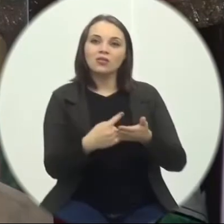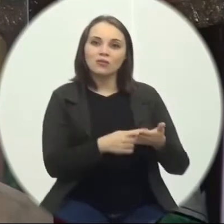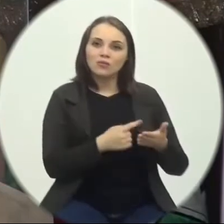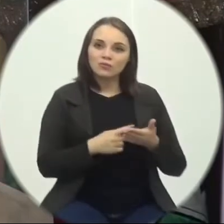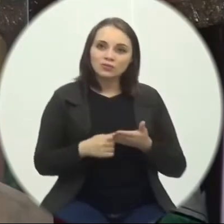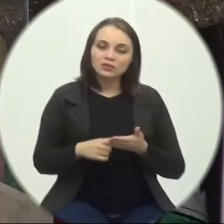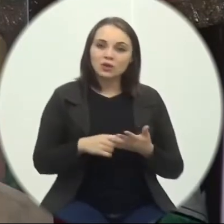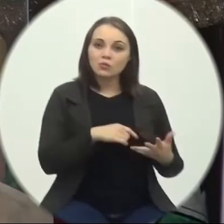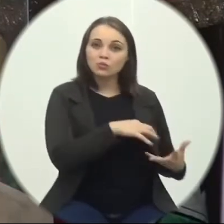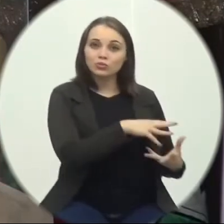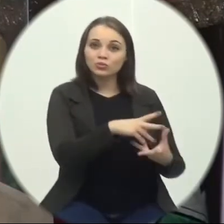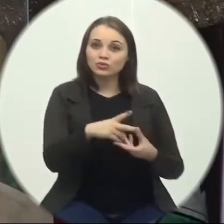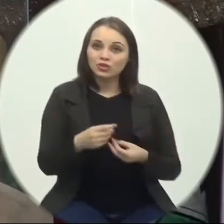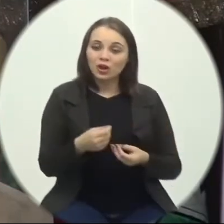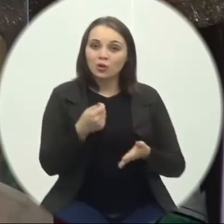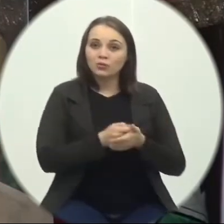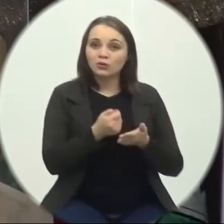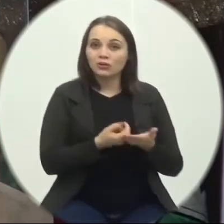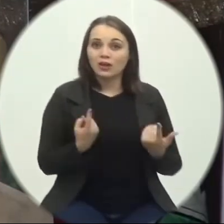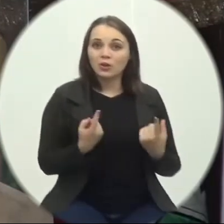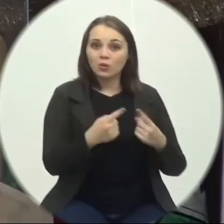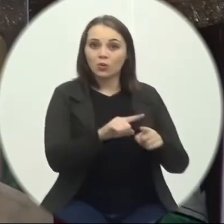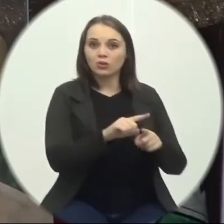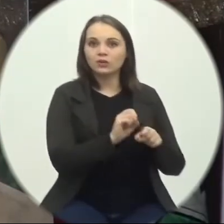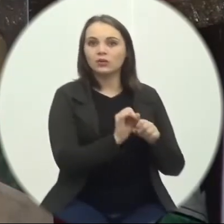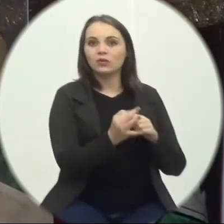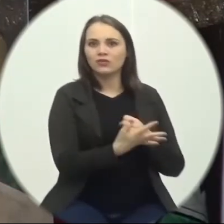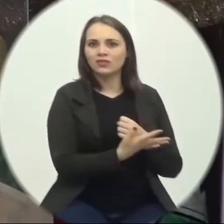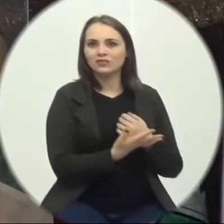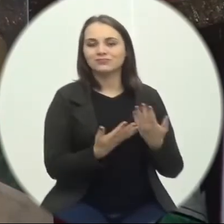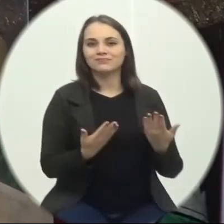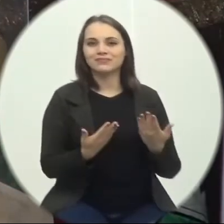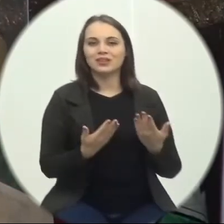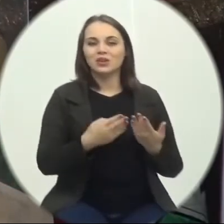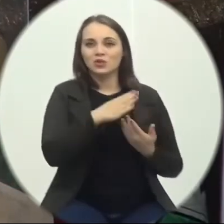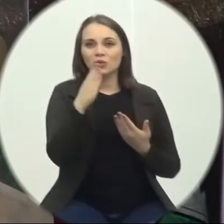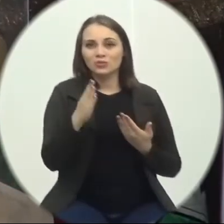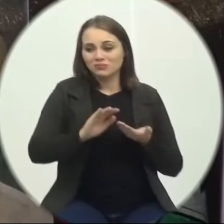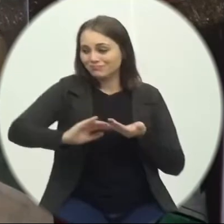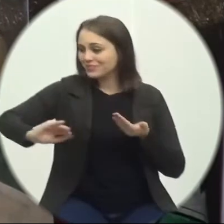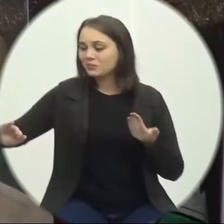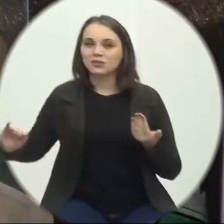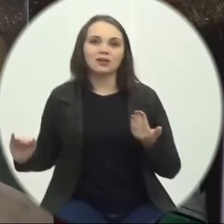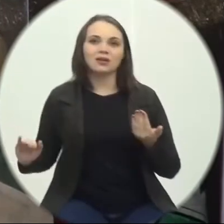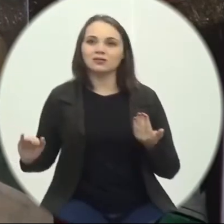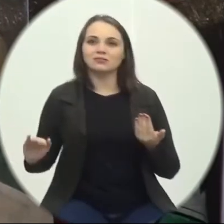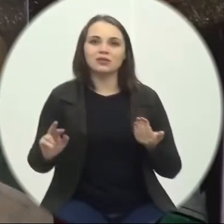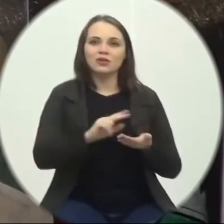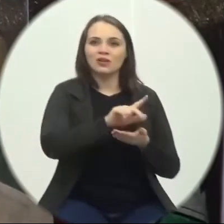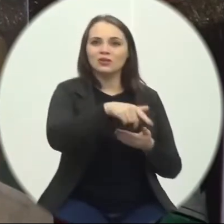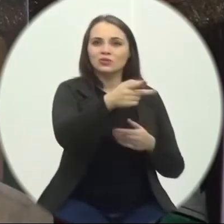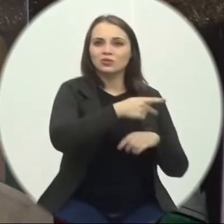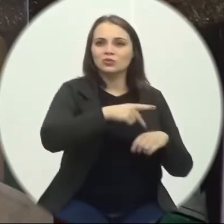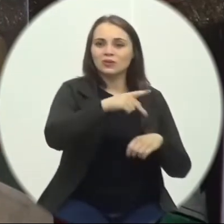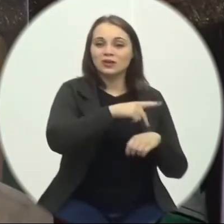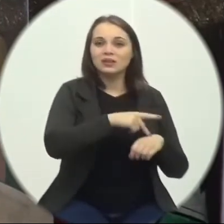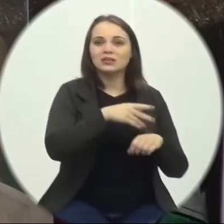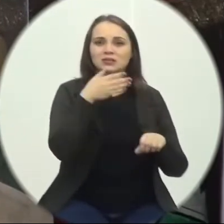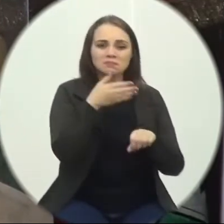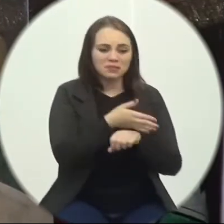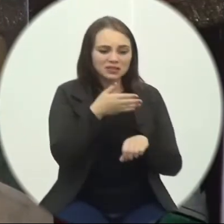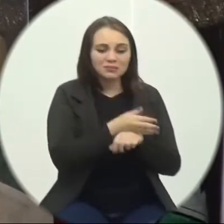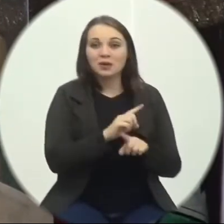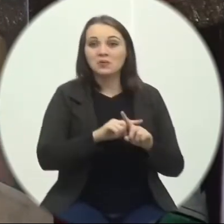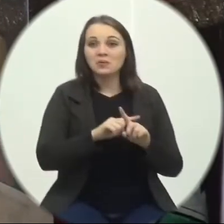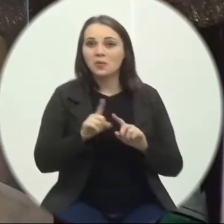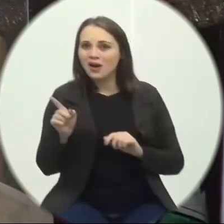enfrentamento Ao covid Um dos poucos Países do mundo Onde a gente já tem Várias potências mundiais O Brasil sempre foi Participante